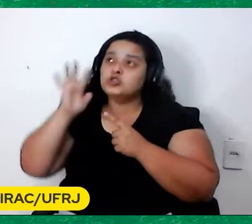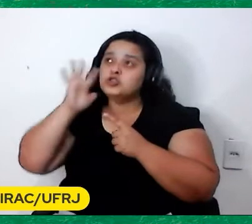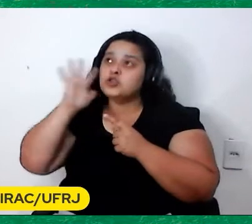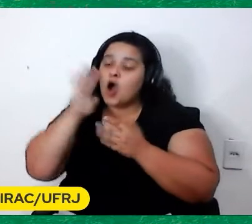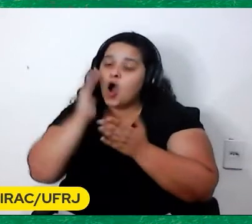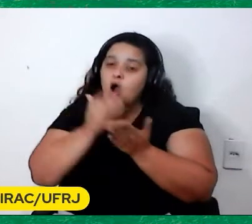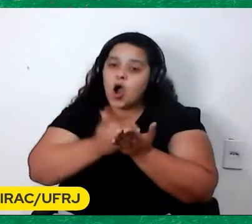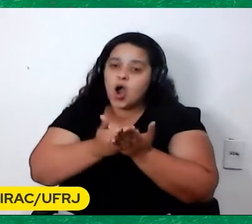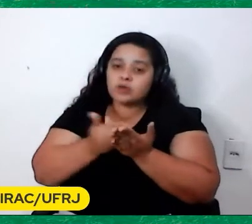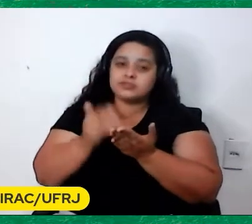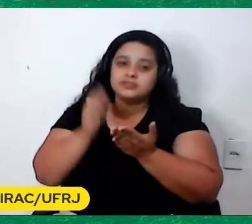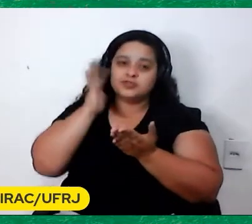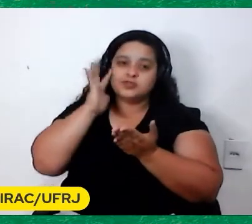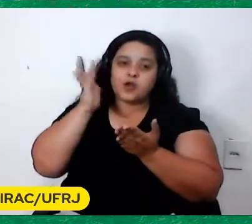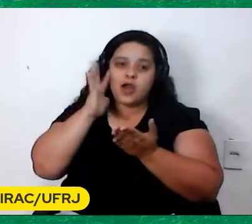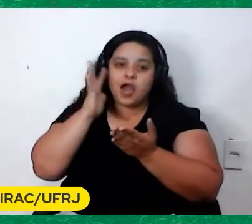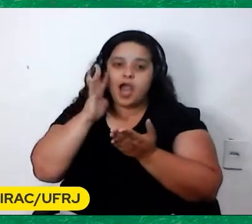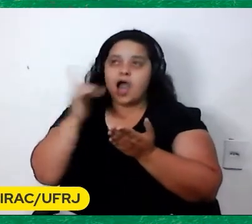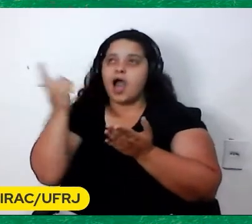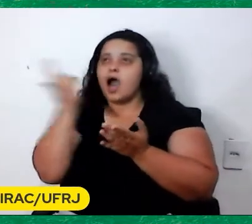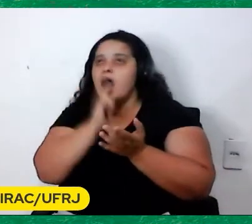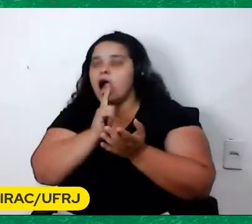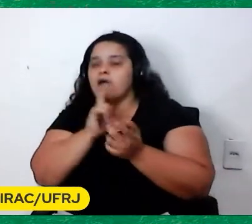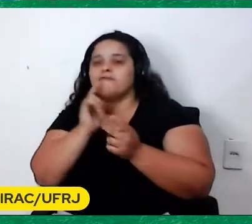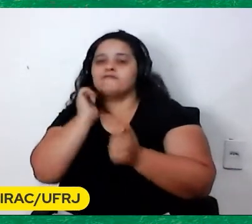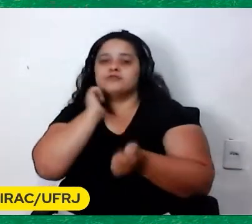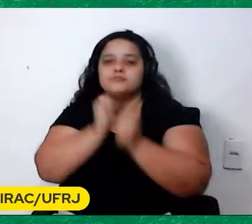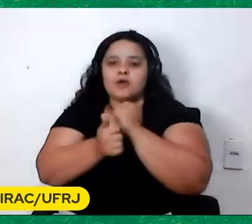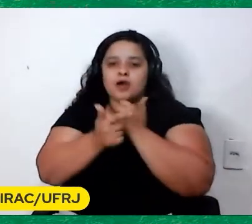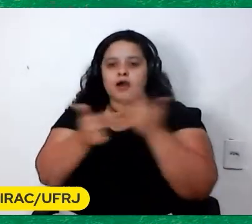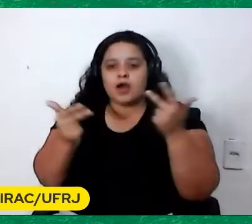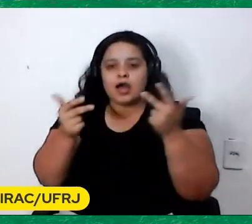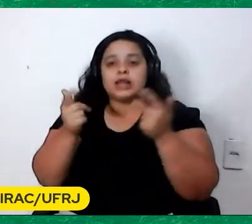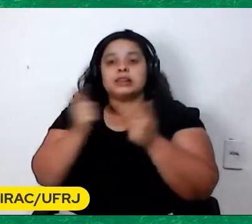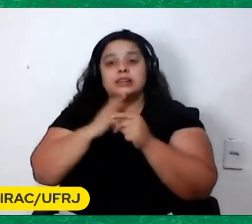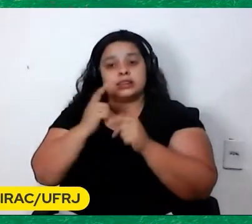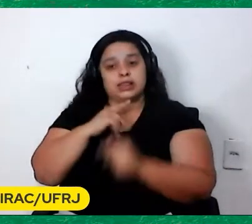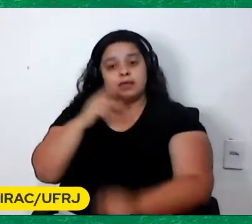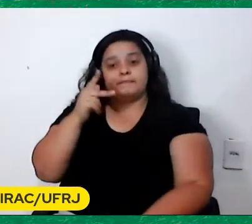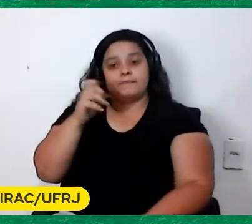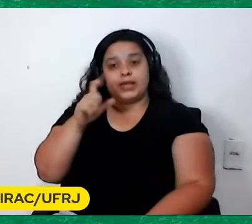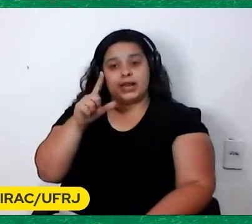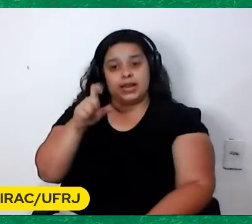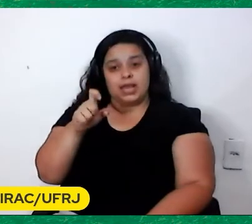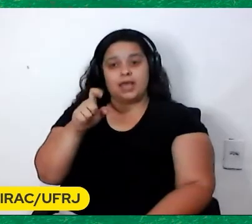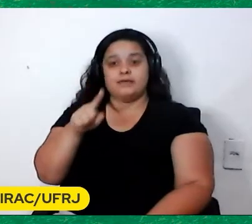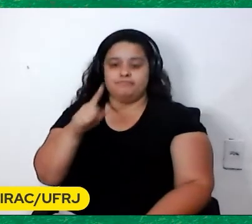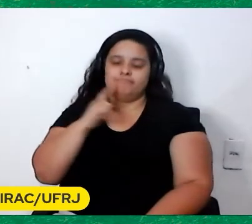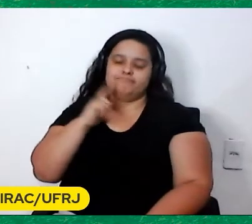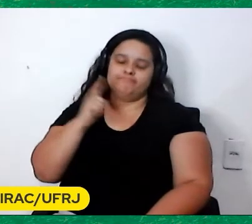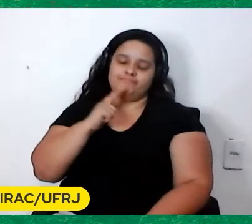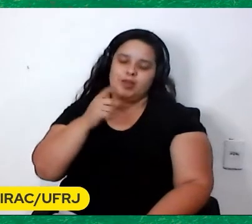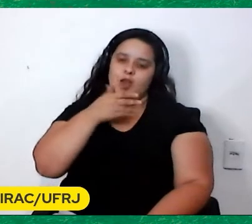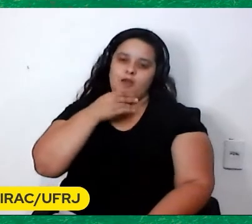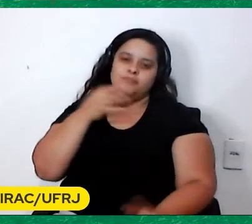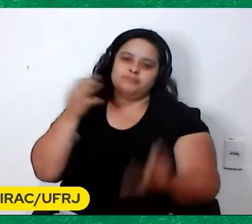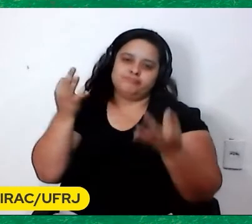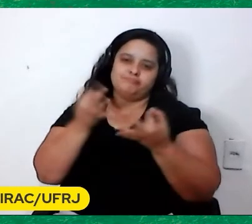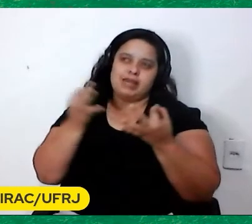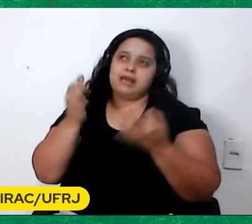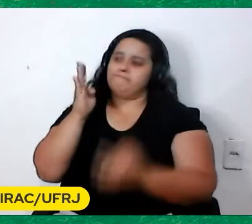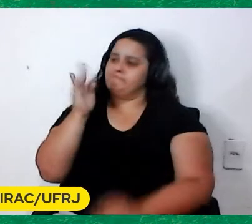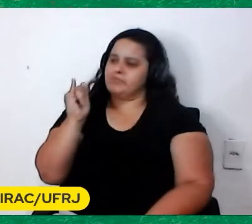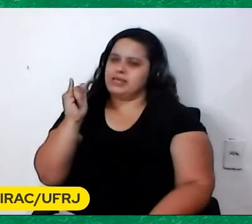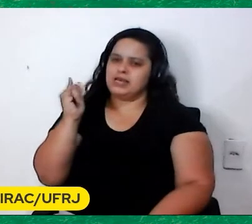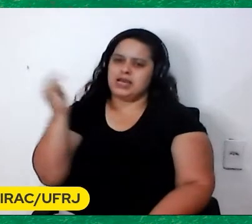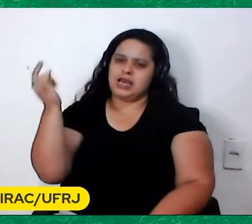o sucesso No futebol E tal E você tinha o Pelé Que era o ídolo No auge da fama Tinha sido bicampeão